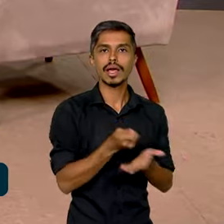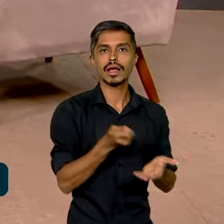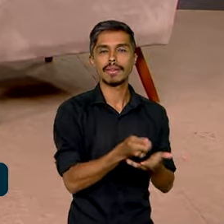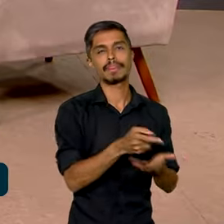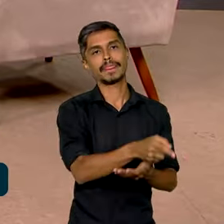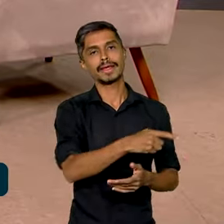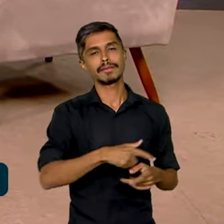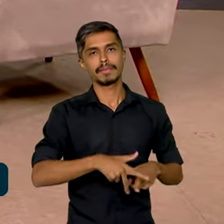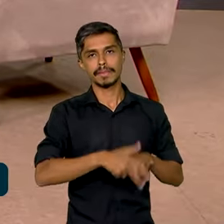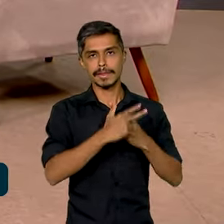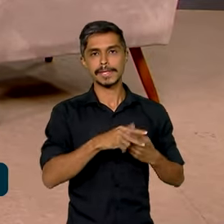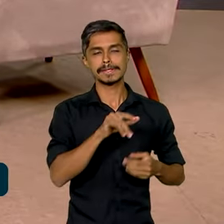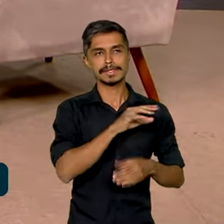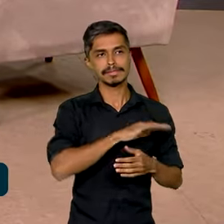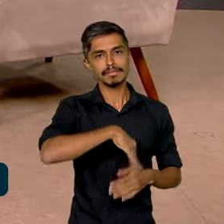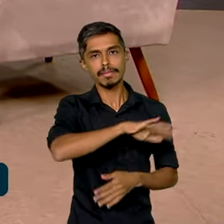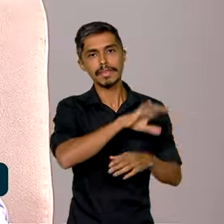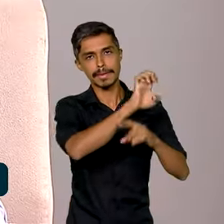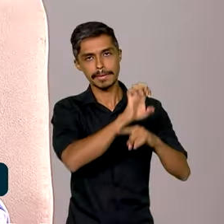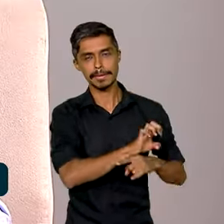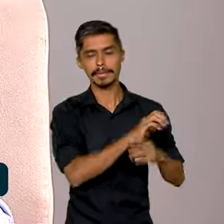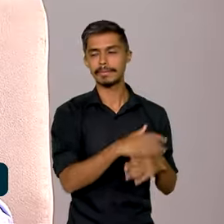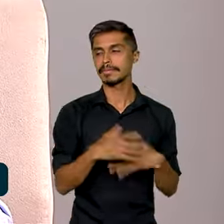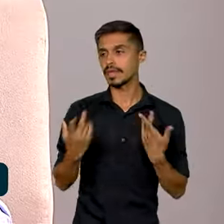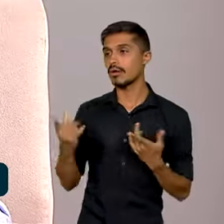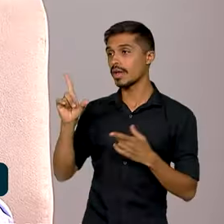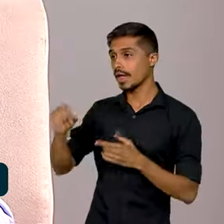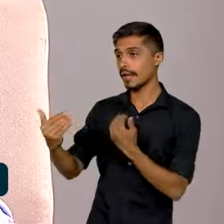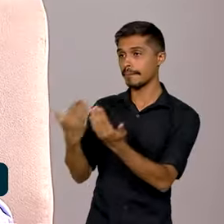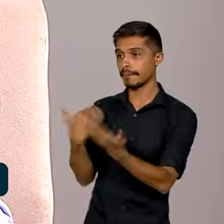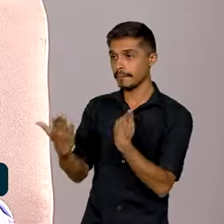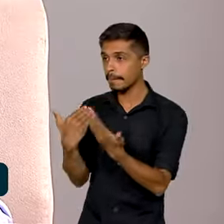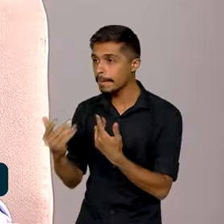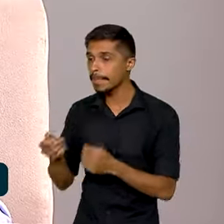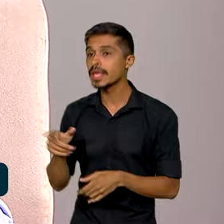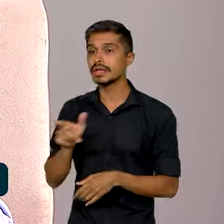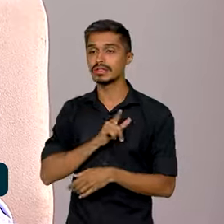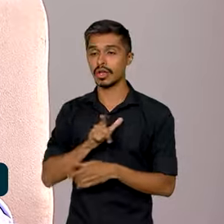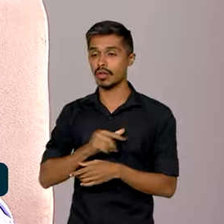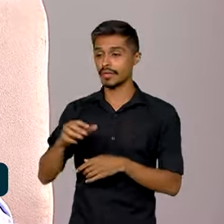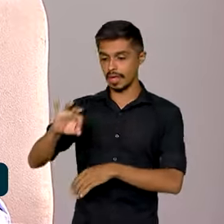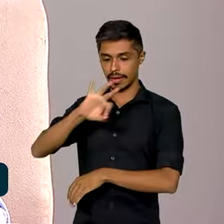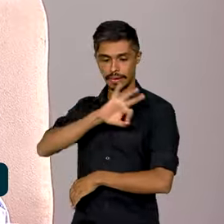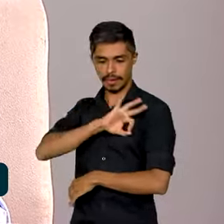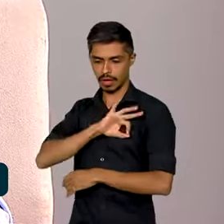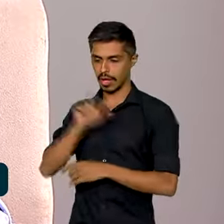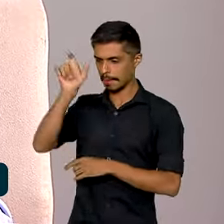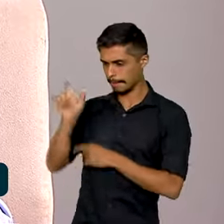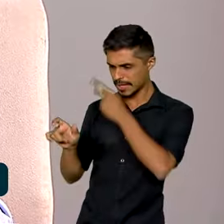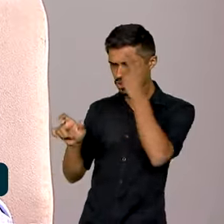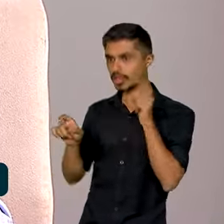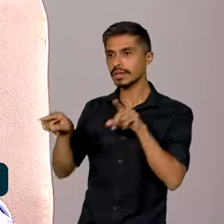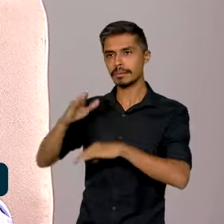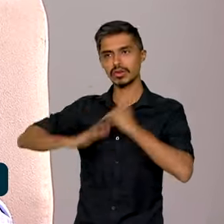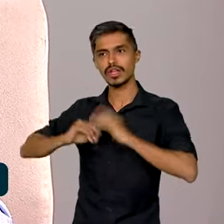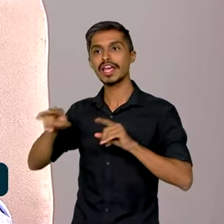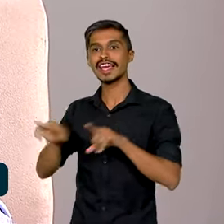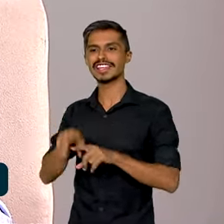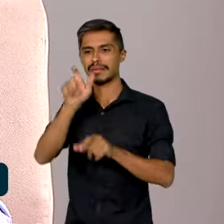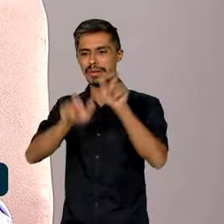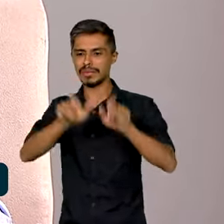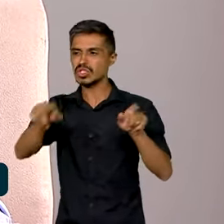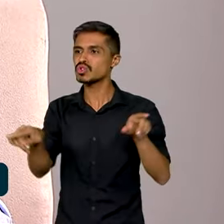dessa ferramenta no âmbito dos estados. Então, uma via de mão dupla. Tanto o agente de segurança quanto o cidadão acabam sendo